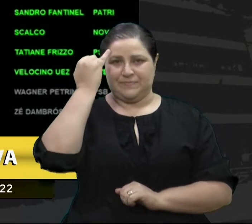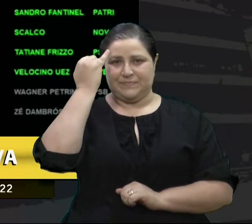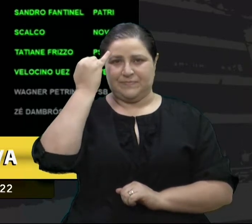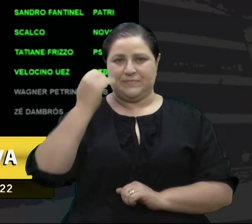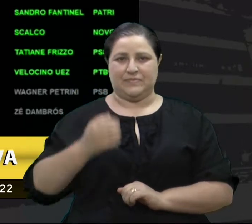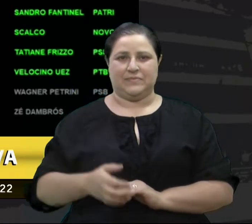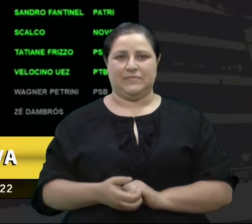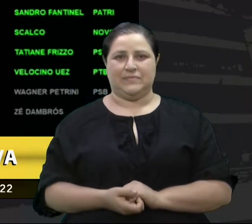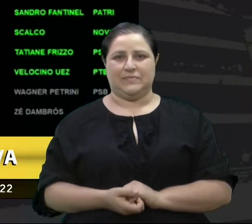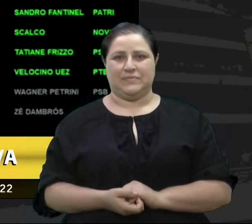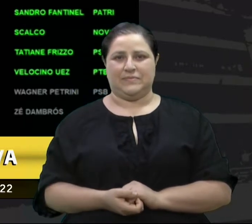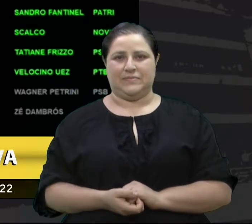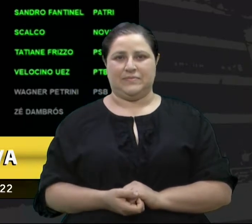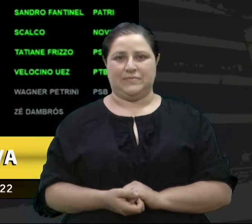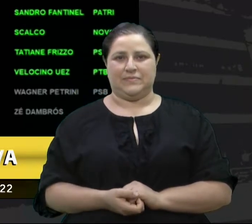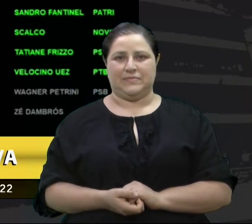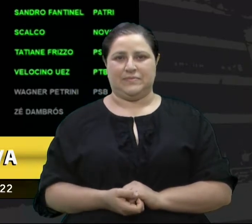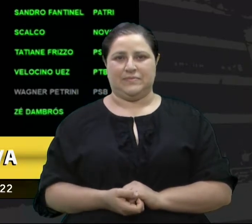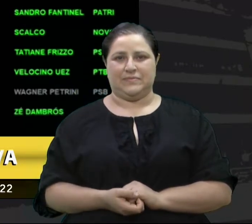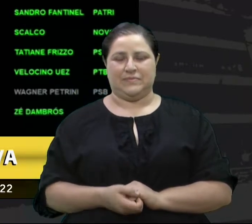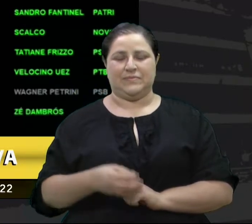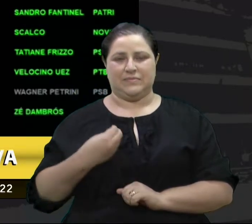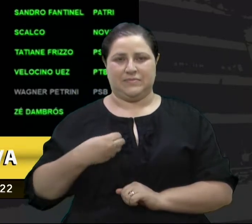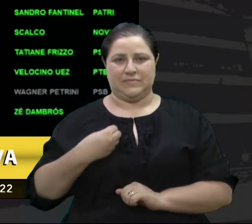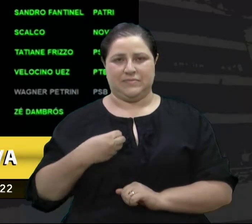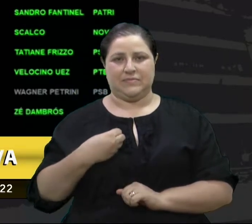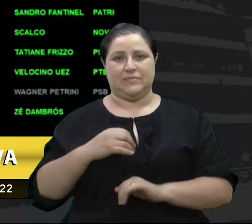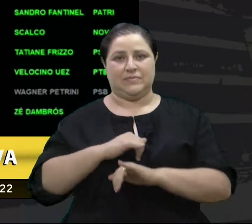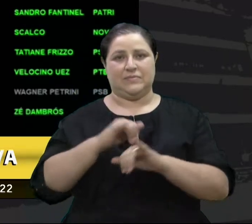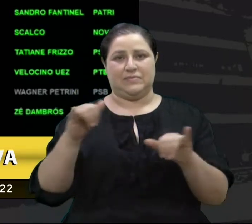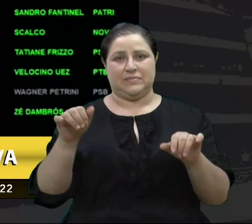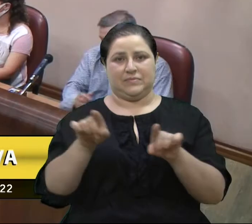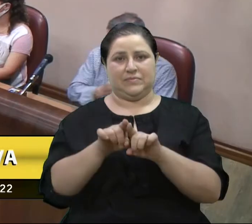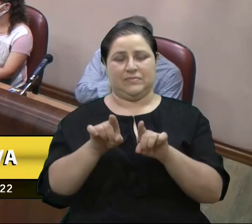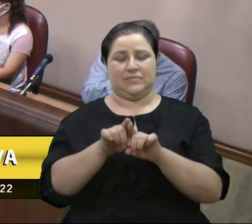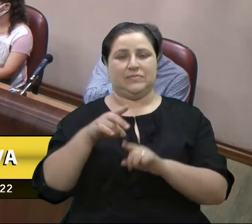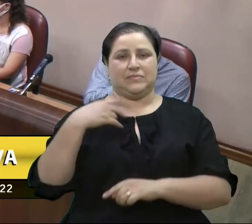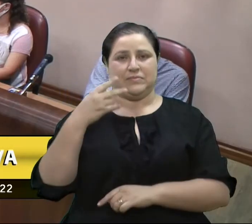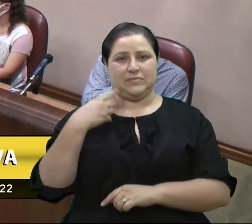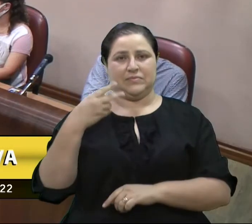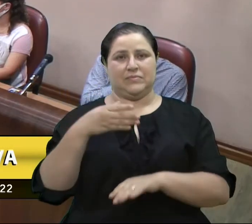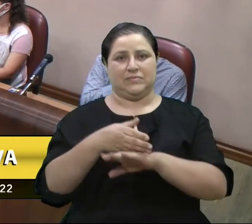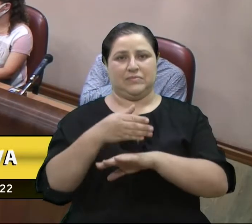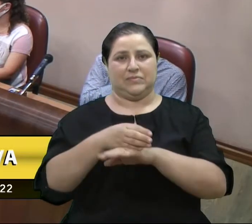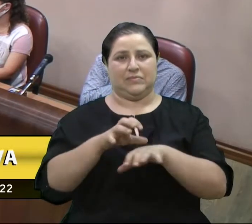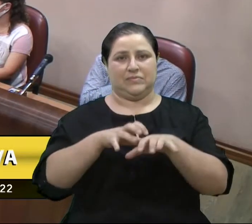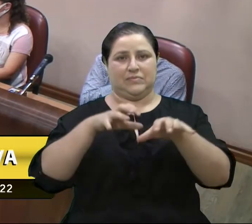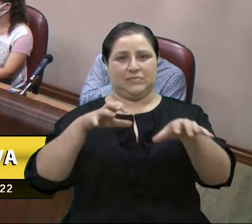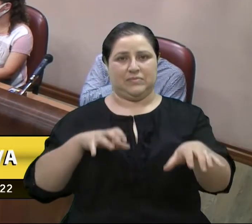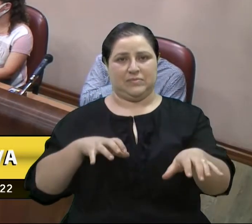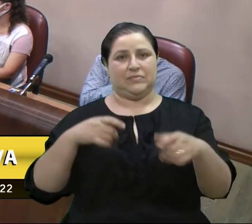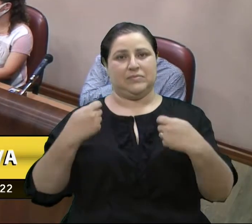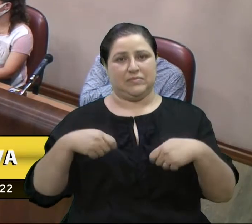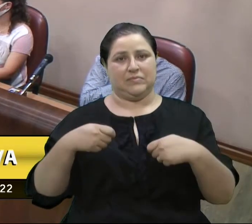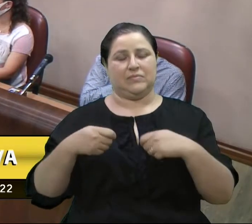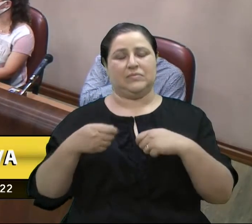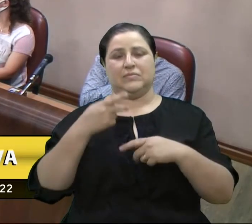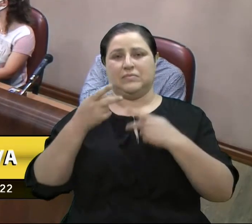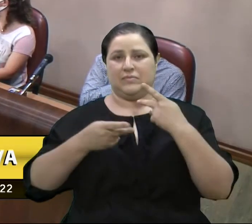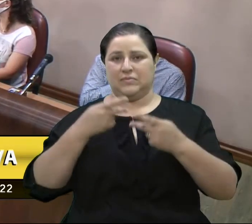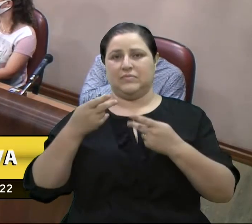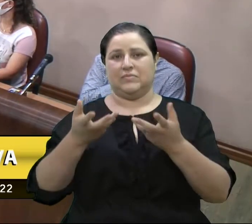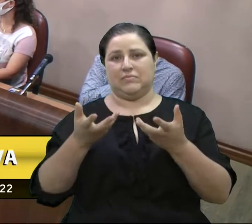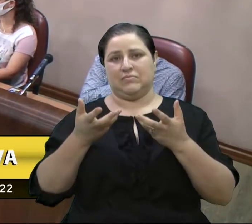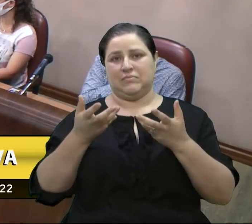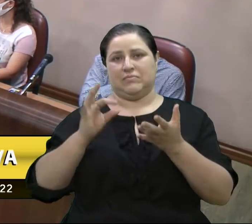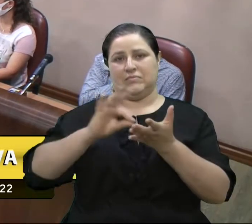Presente, senhora presidenta. Informo também aos vereadores com participação remota nessa sessão que devem manifestar a intenção de se